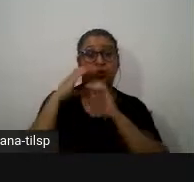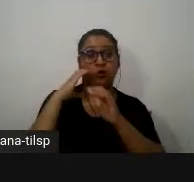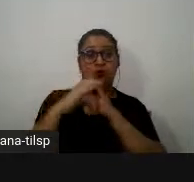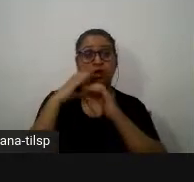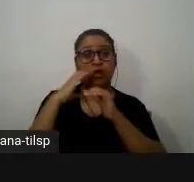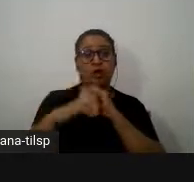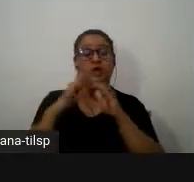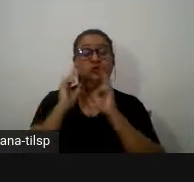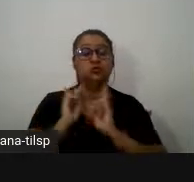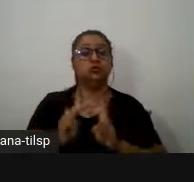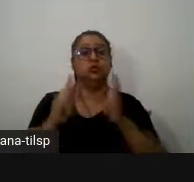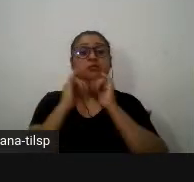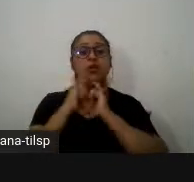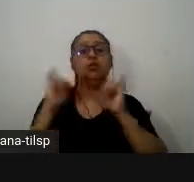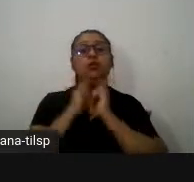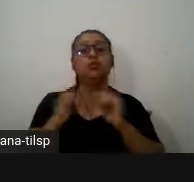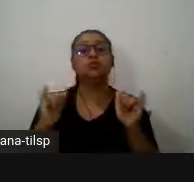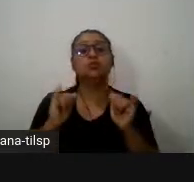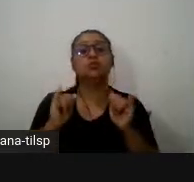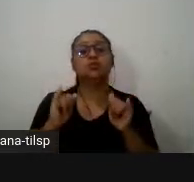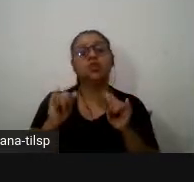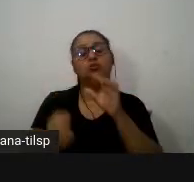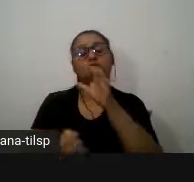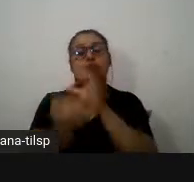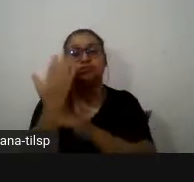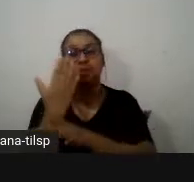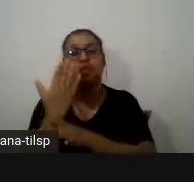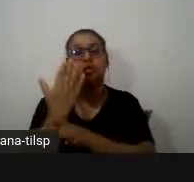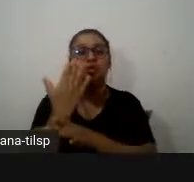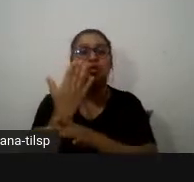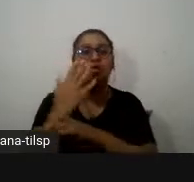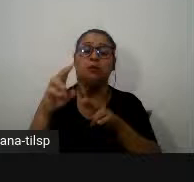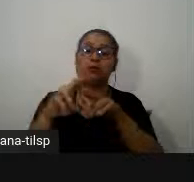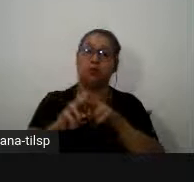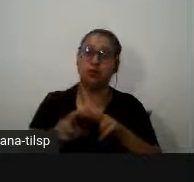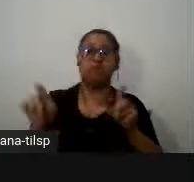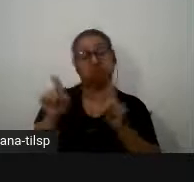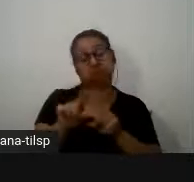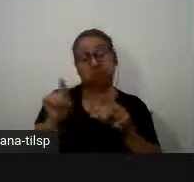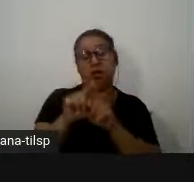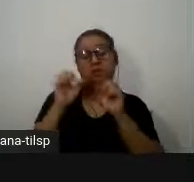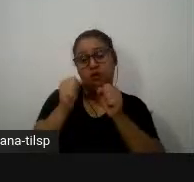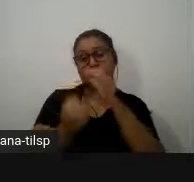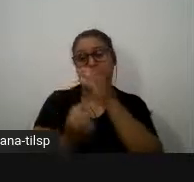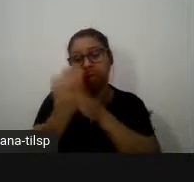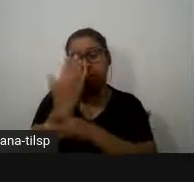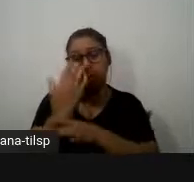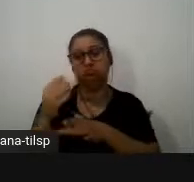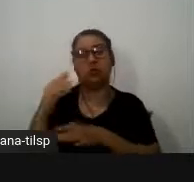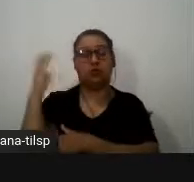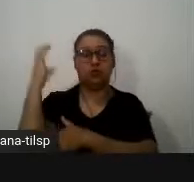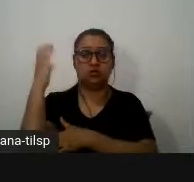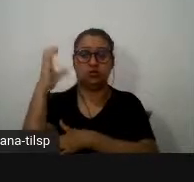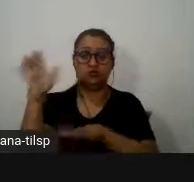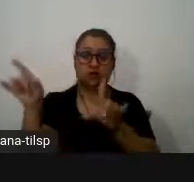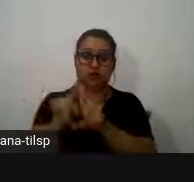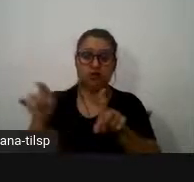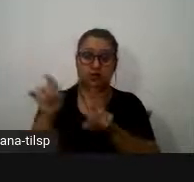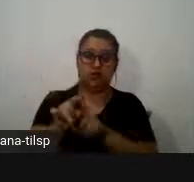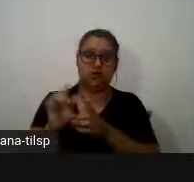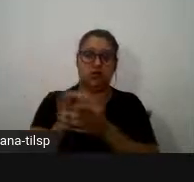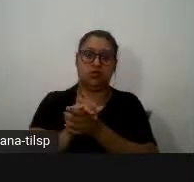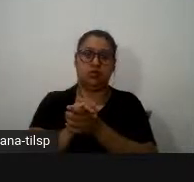divulgar um acontecimento ou uma descoberta científica ou pôr em causa também uma descoberta científica nível do